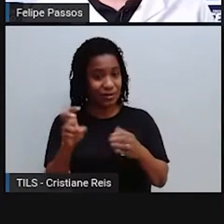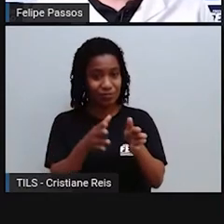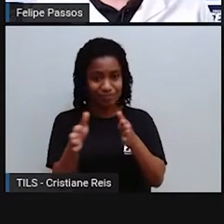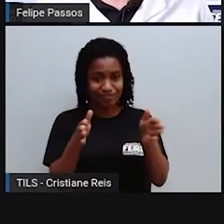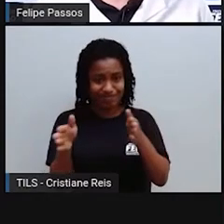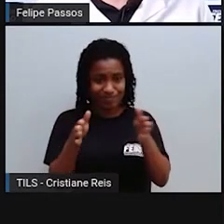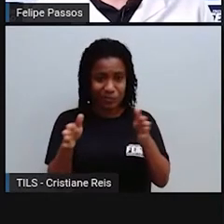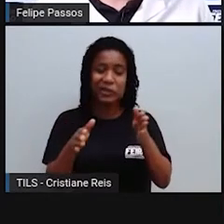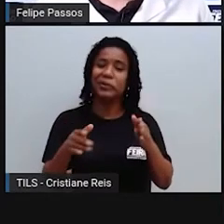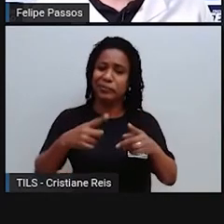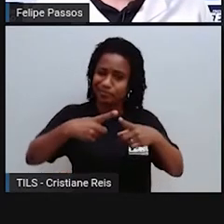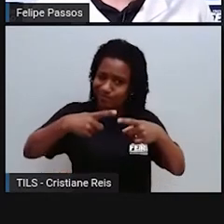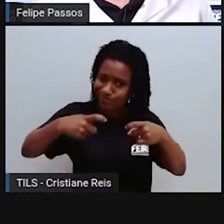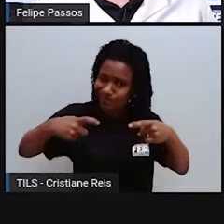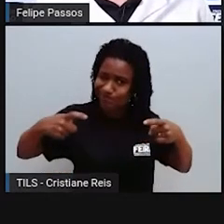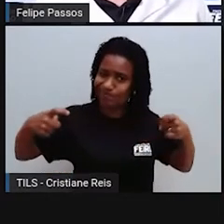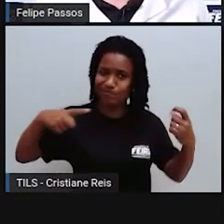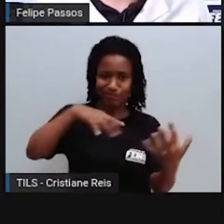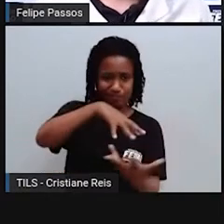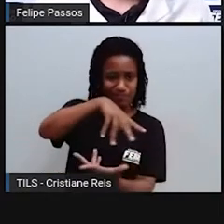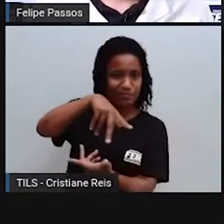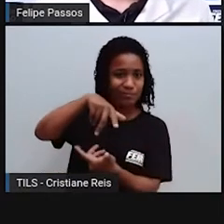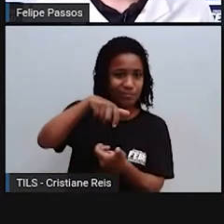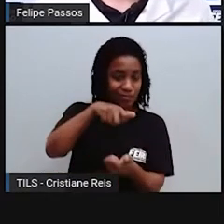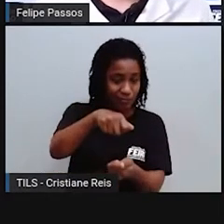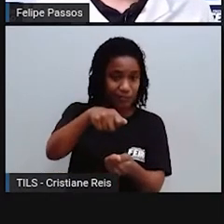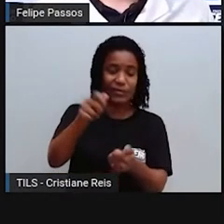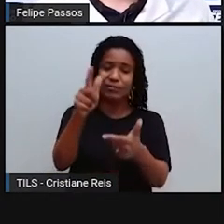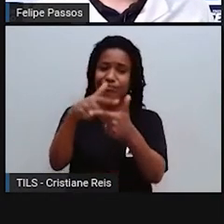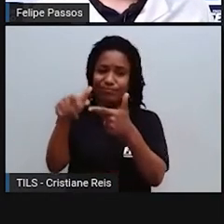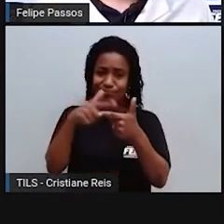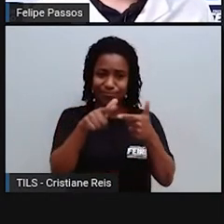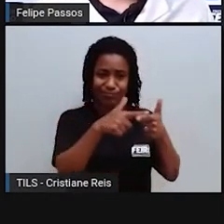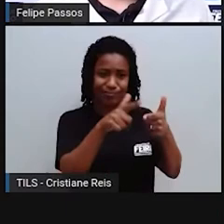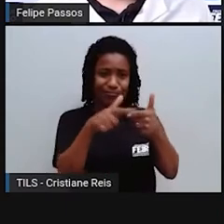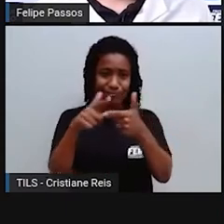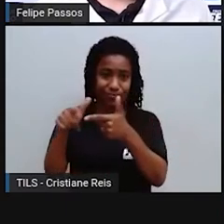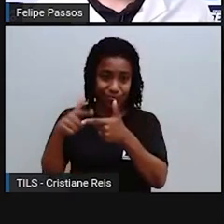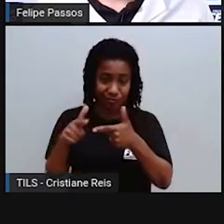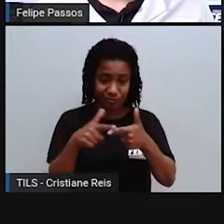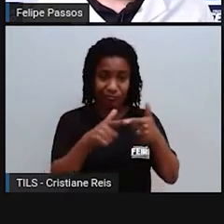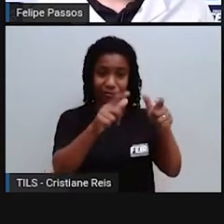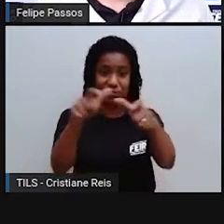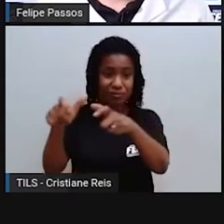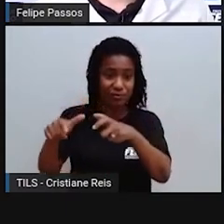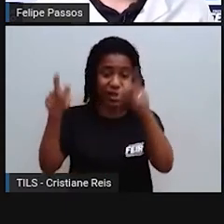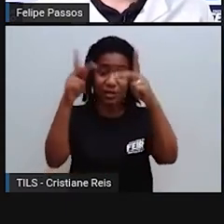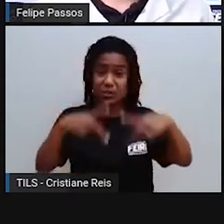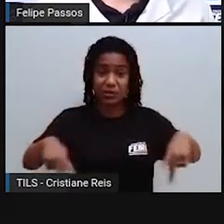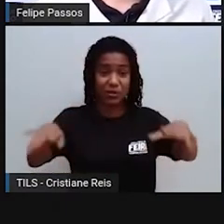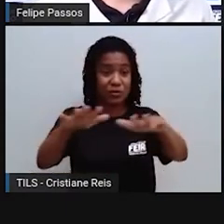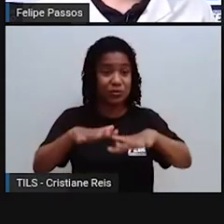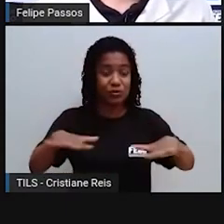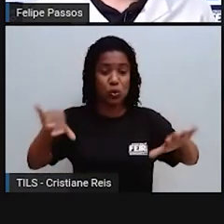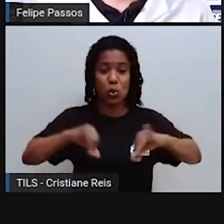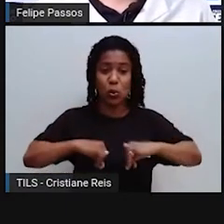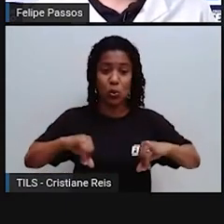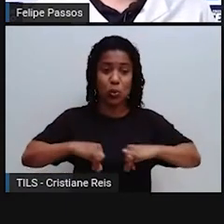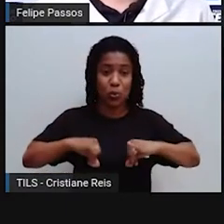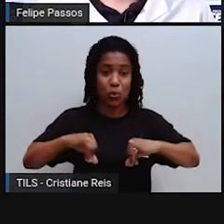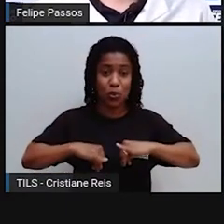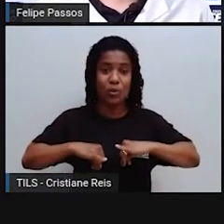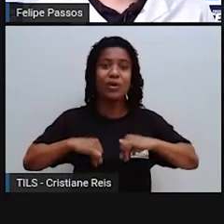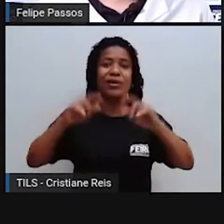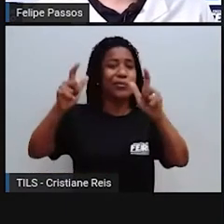sequelas, muitas consequências na população, principalmente na Europa. Os países europeus foram os que mais se